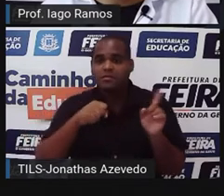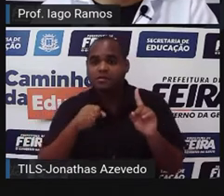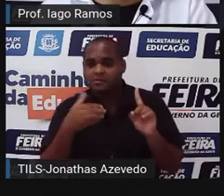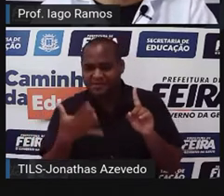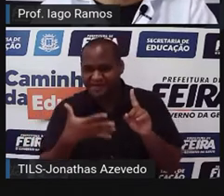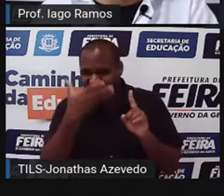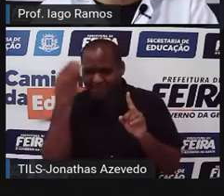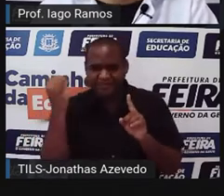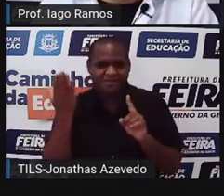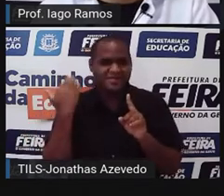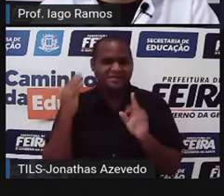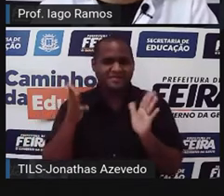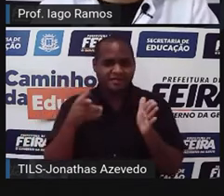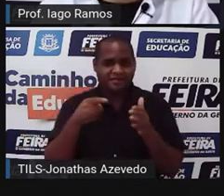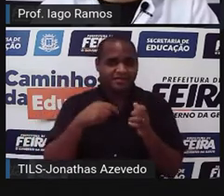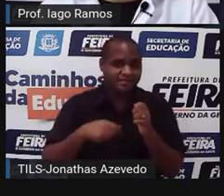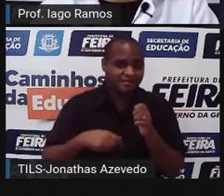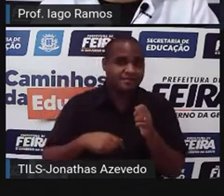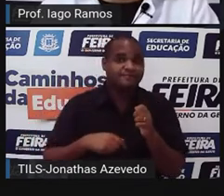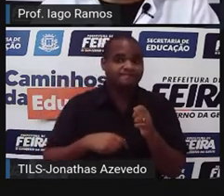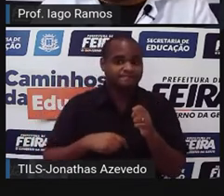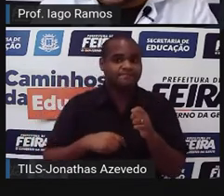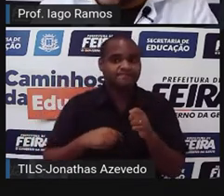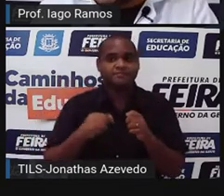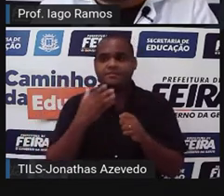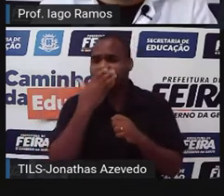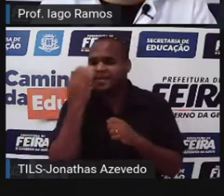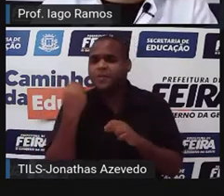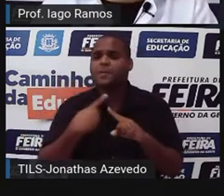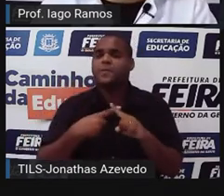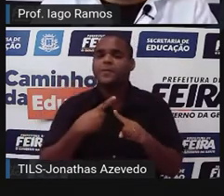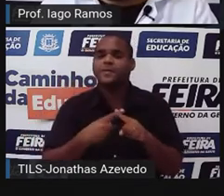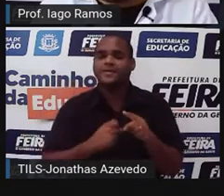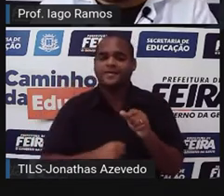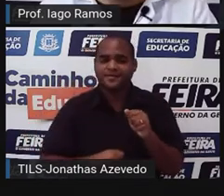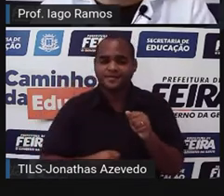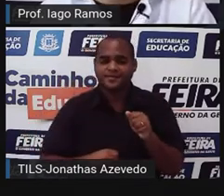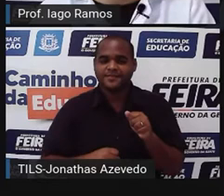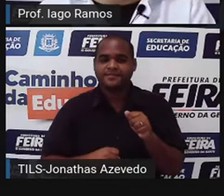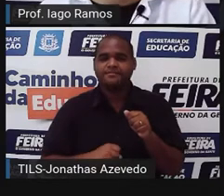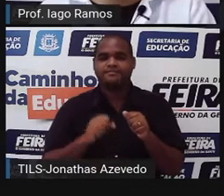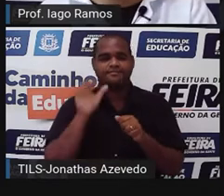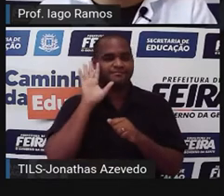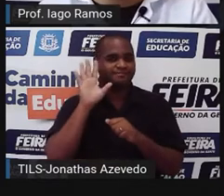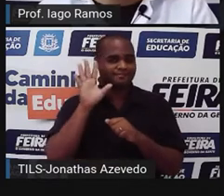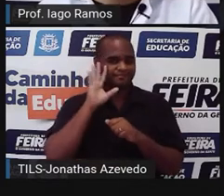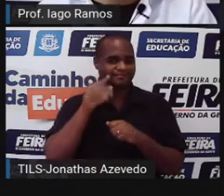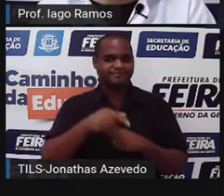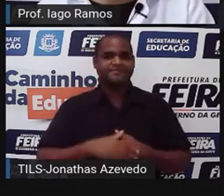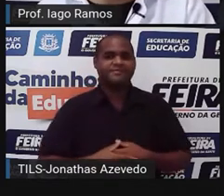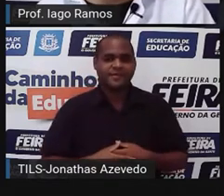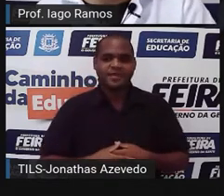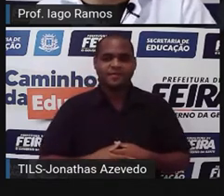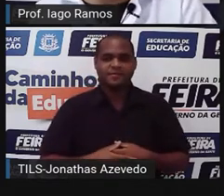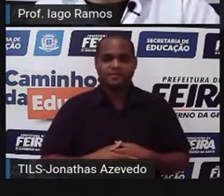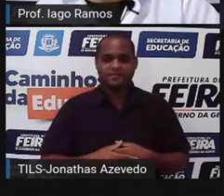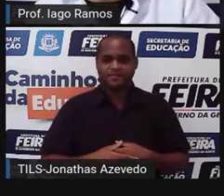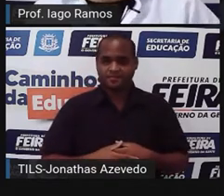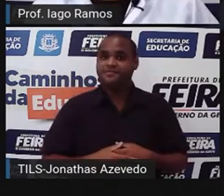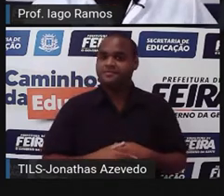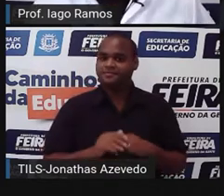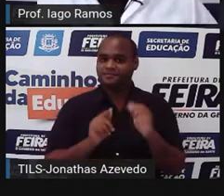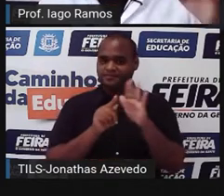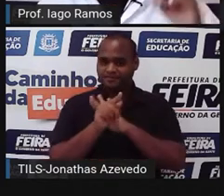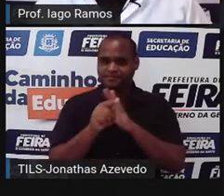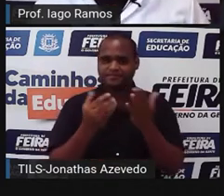esqueceu? Se esqueceu, esqueceu por quê? Então pensa, tá bom? Mas outra perguntinha.